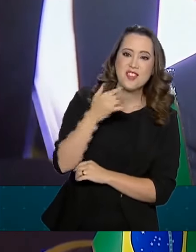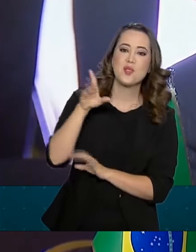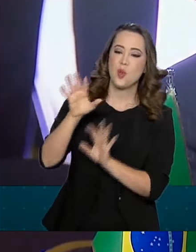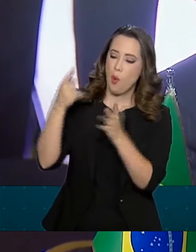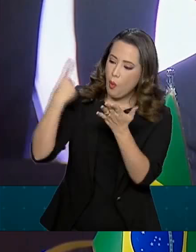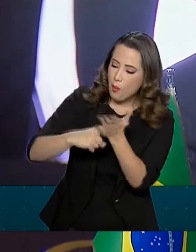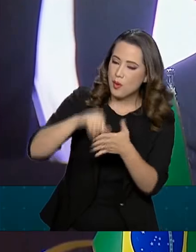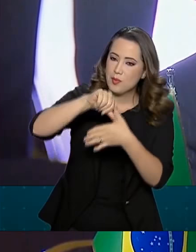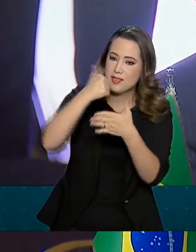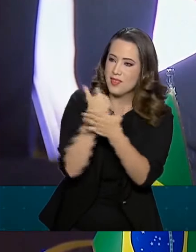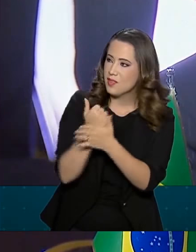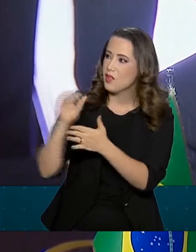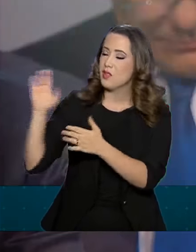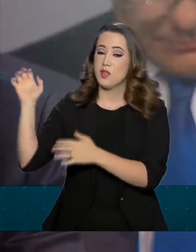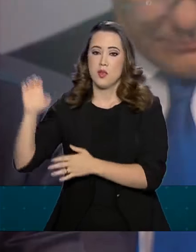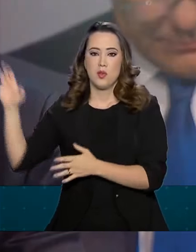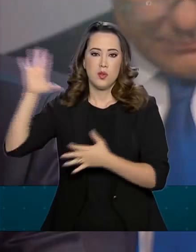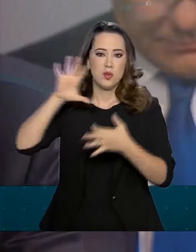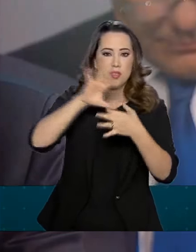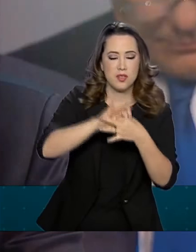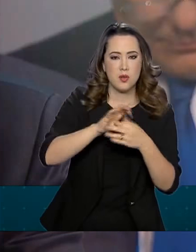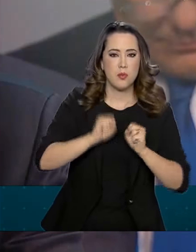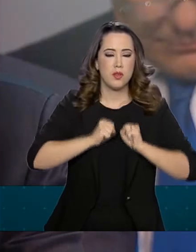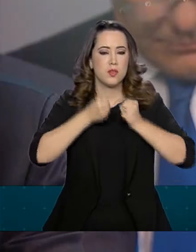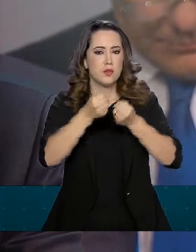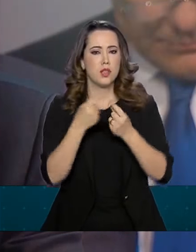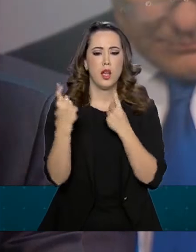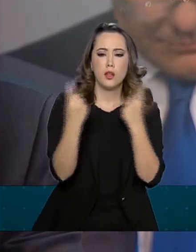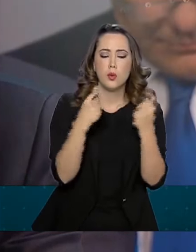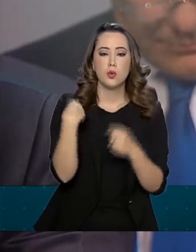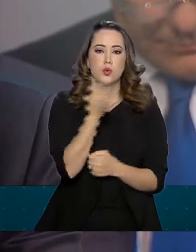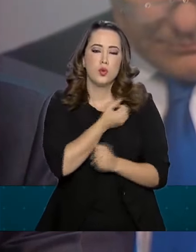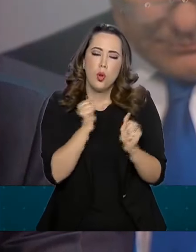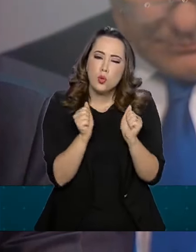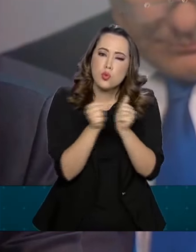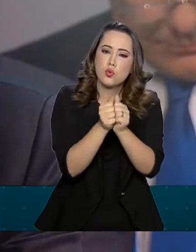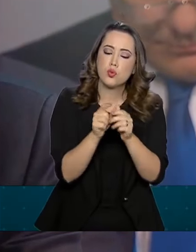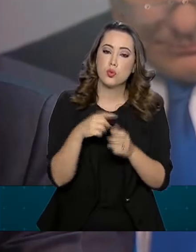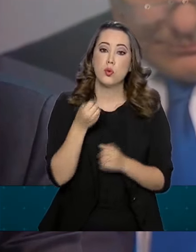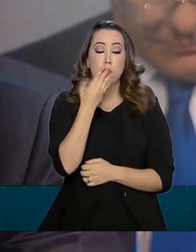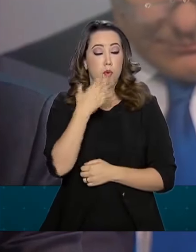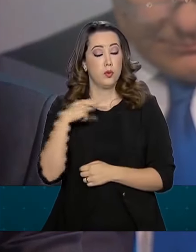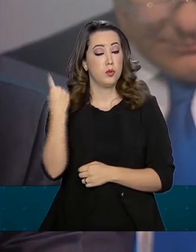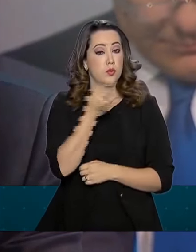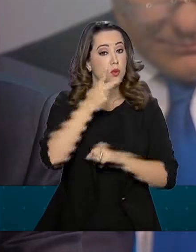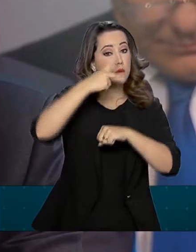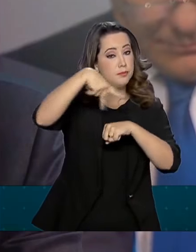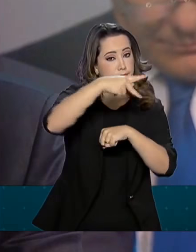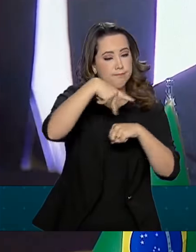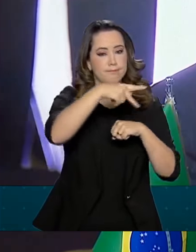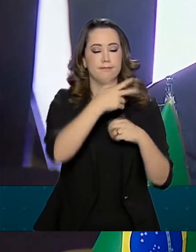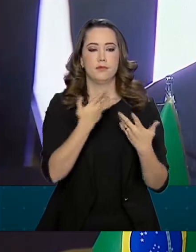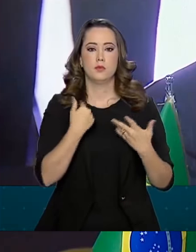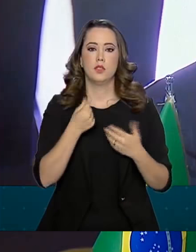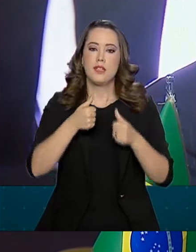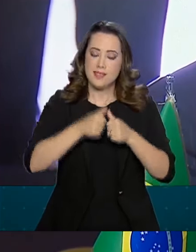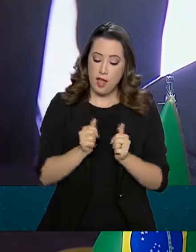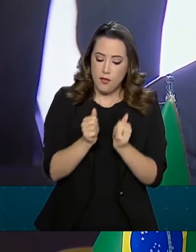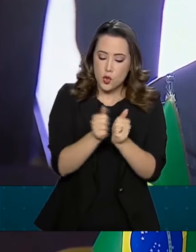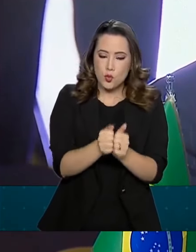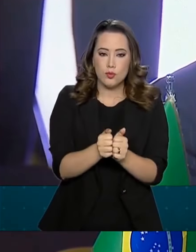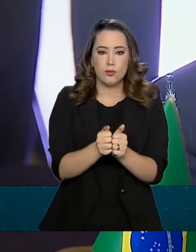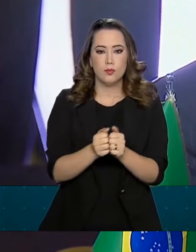G20, pelo seu esforço. Cada um de nós cedeu um pouco para o bem dos nossos povos. Não estava presente